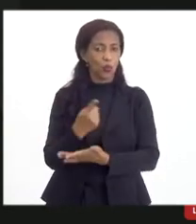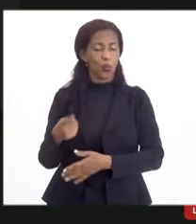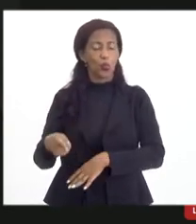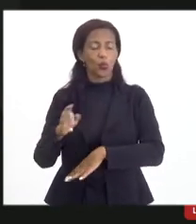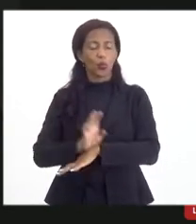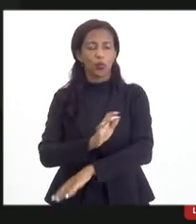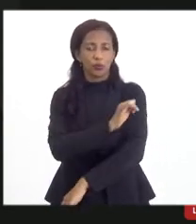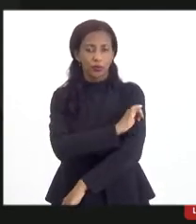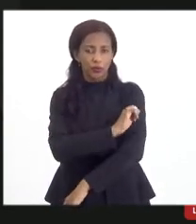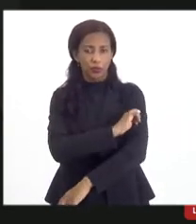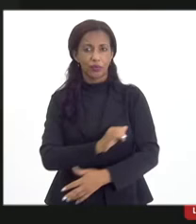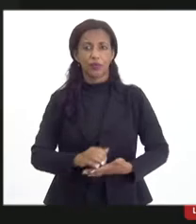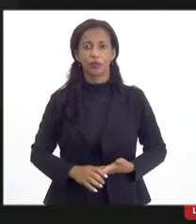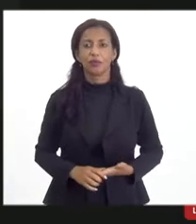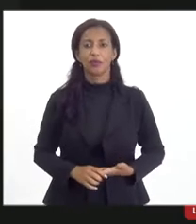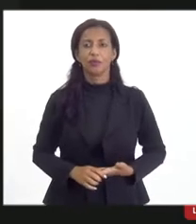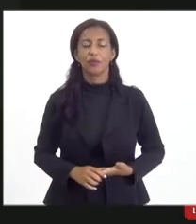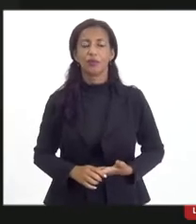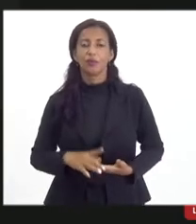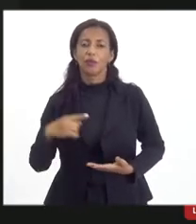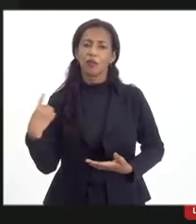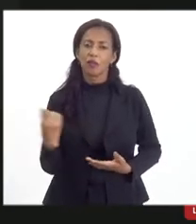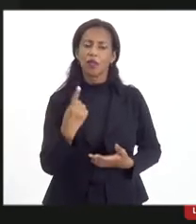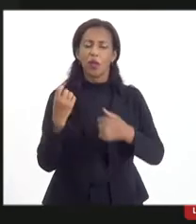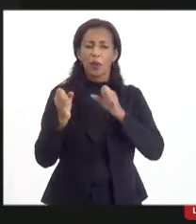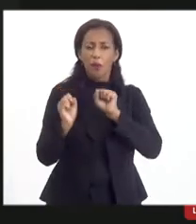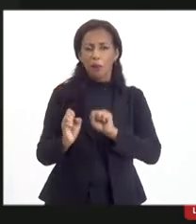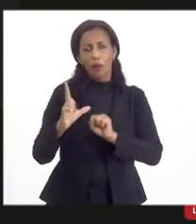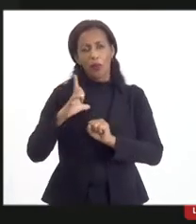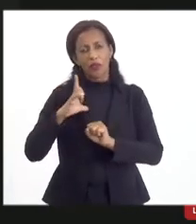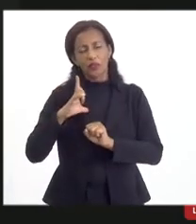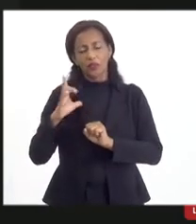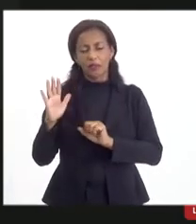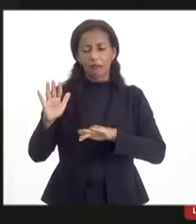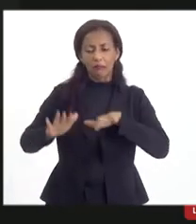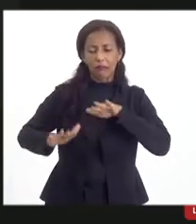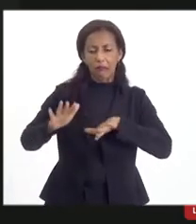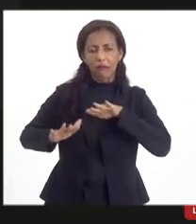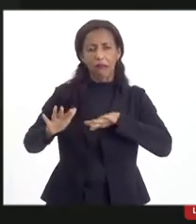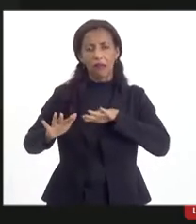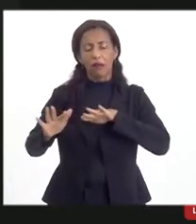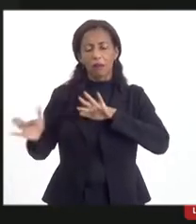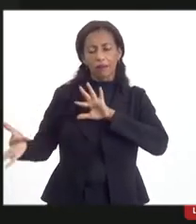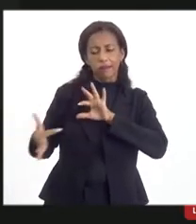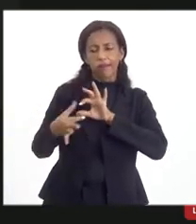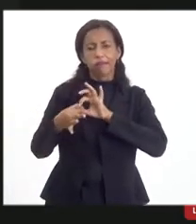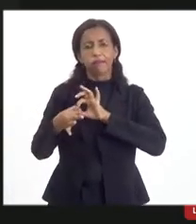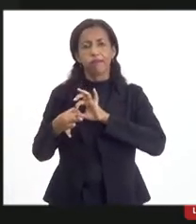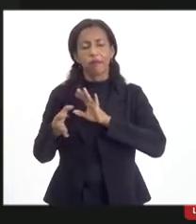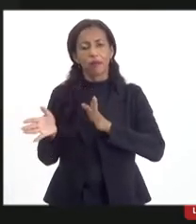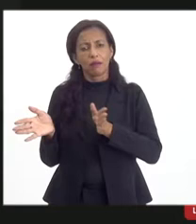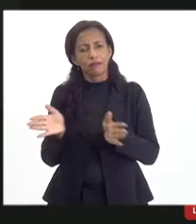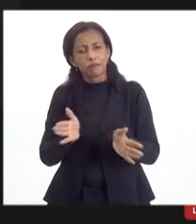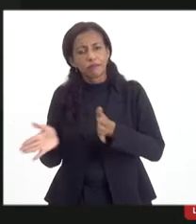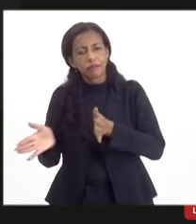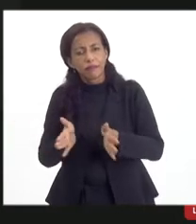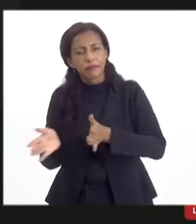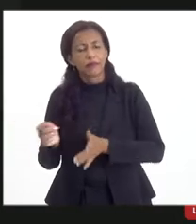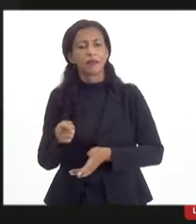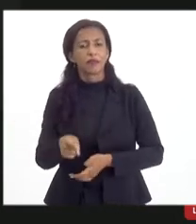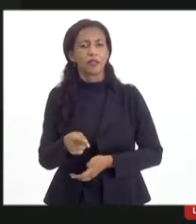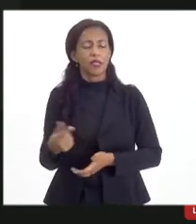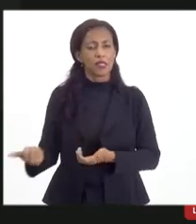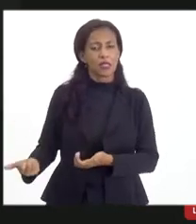Rio de Janeiro, a gente pode ter alguma condicionante para viabilizar que esse